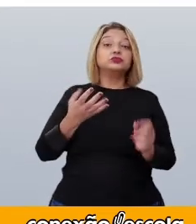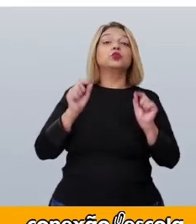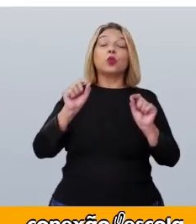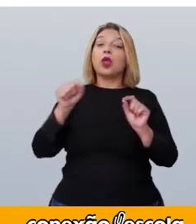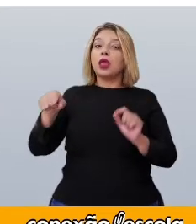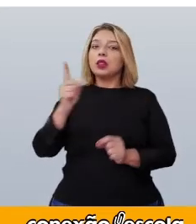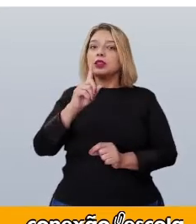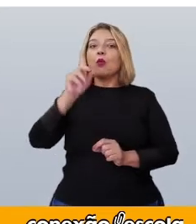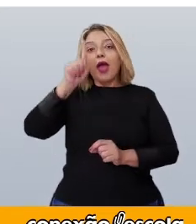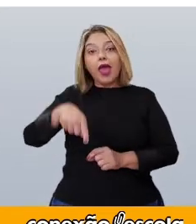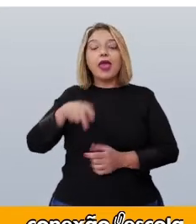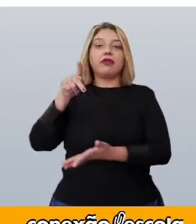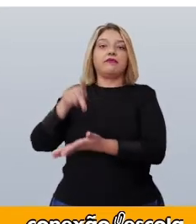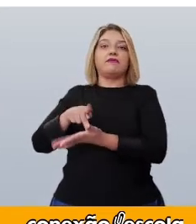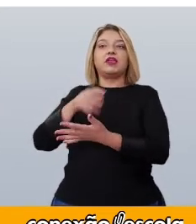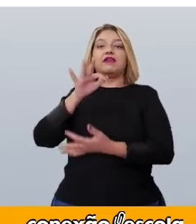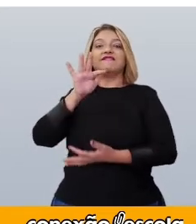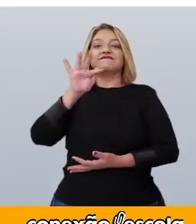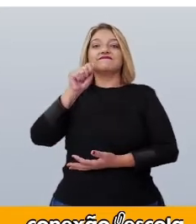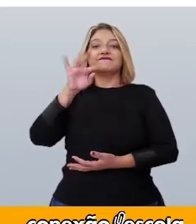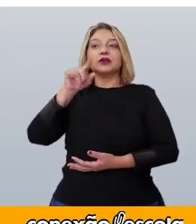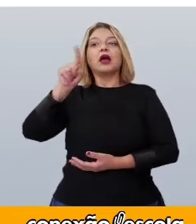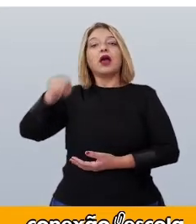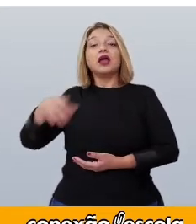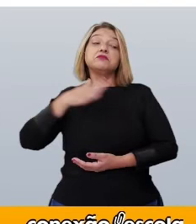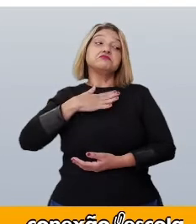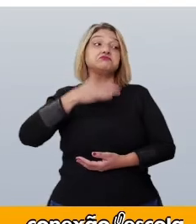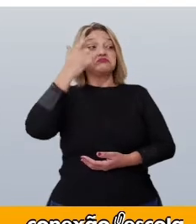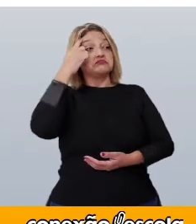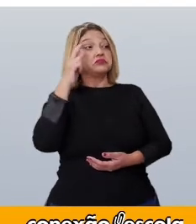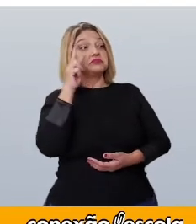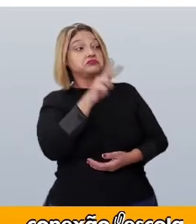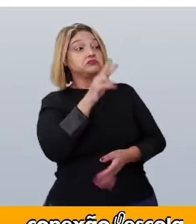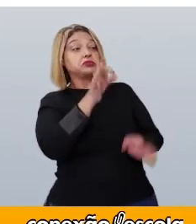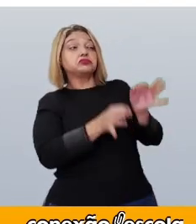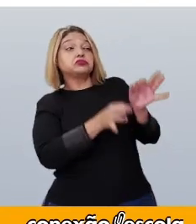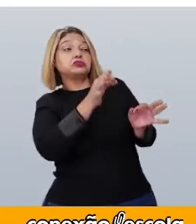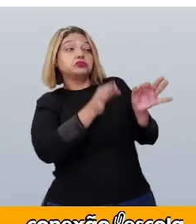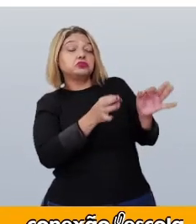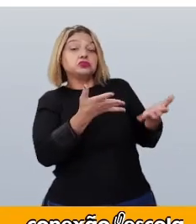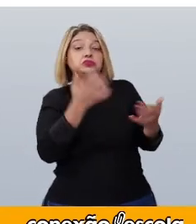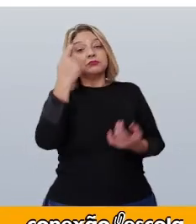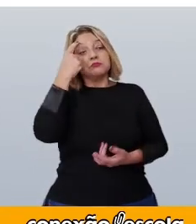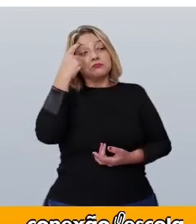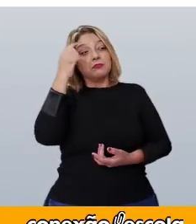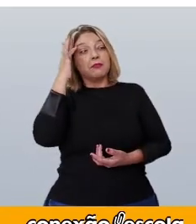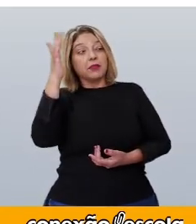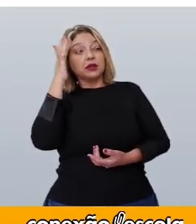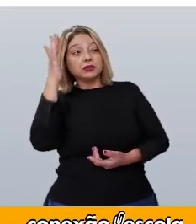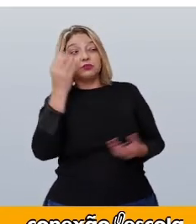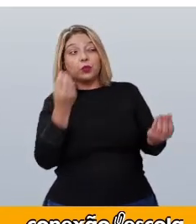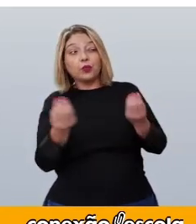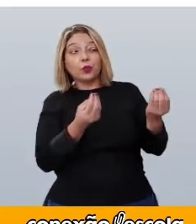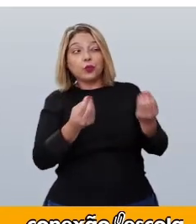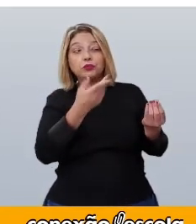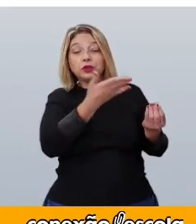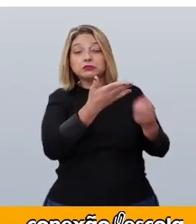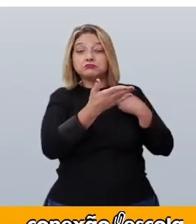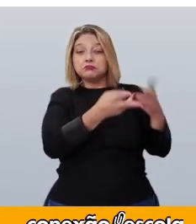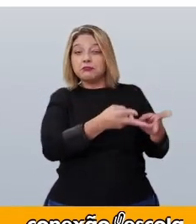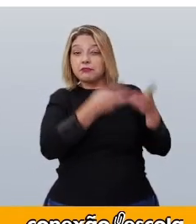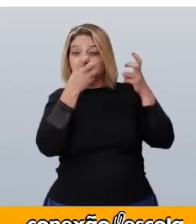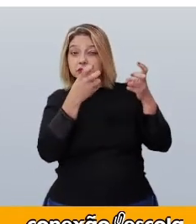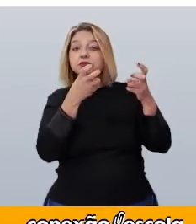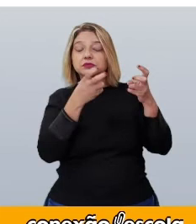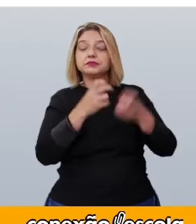um fato. Trata-se de um julgamento pessoal, de um pensamento em relação a algo. É uma maneira